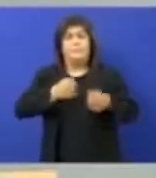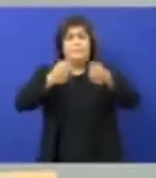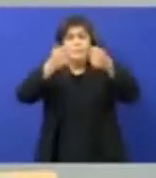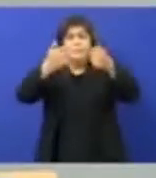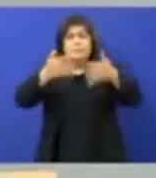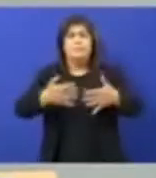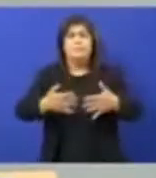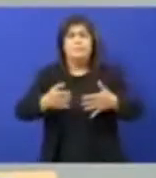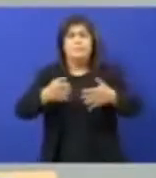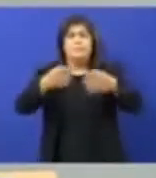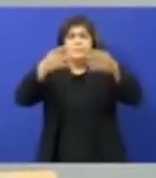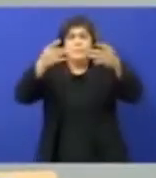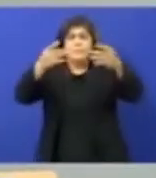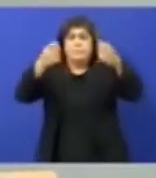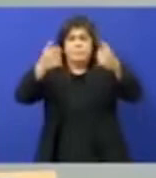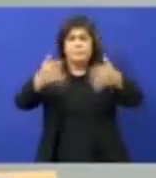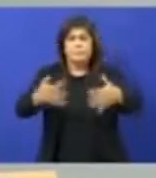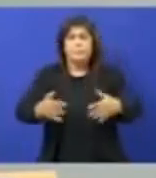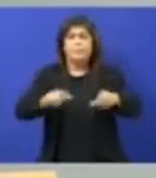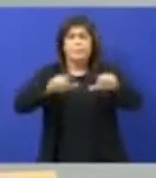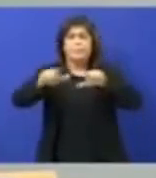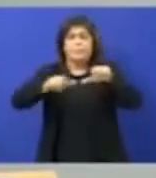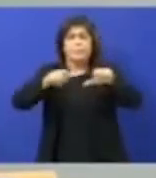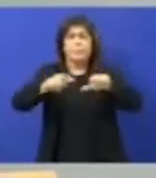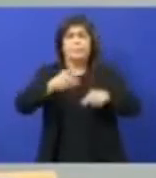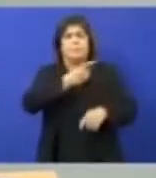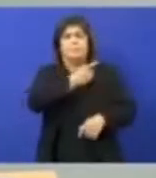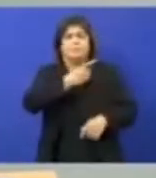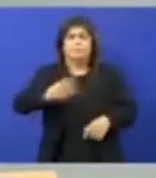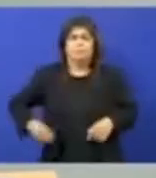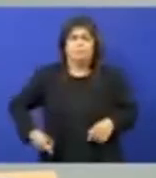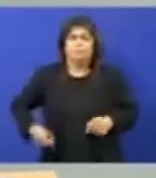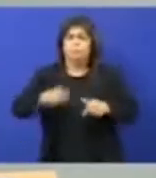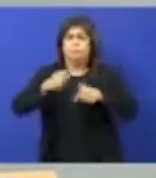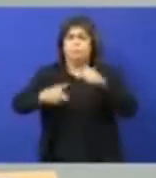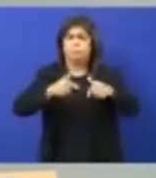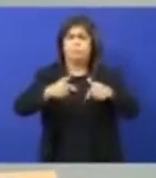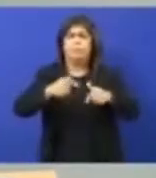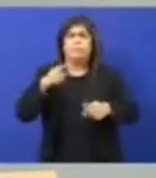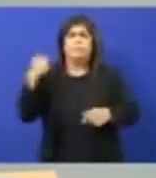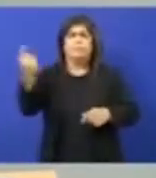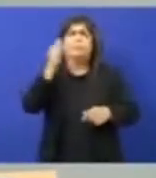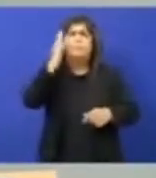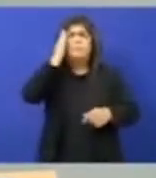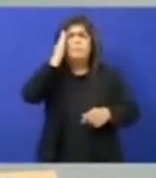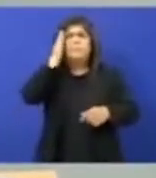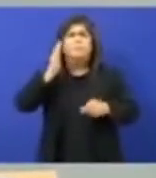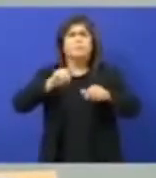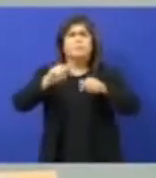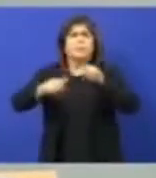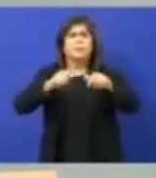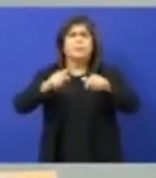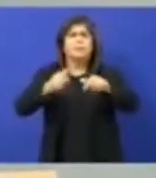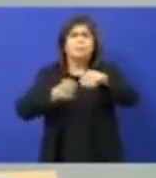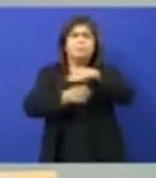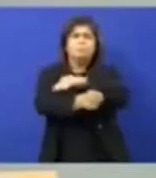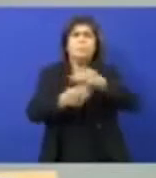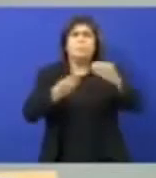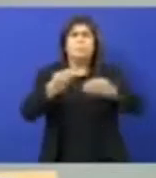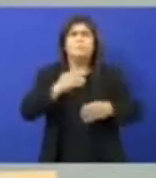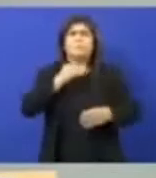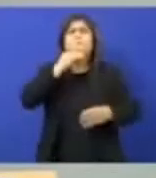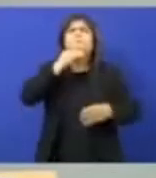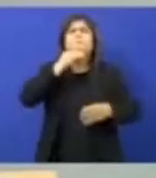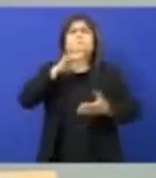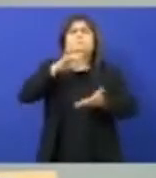dando explicações do nosso mandato. Muito grato e muito honrado. Todos sabem a minha forma que adentrei a essa casa, de cabeça erguida,